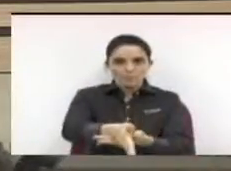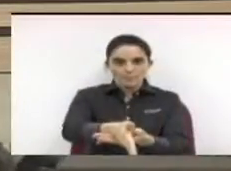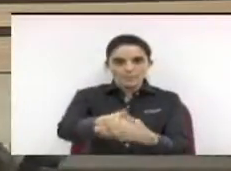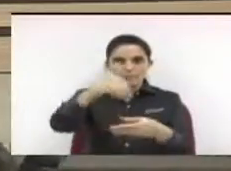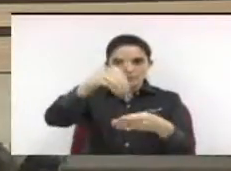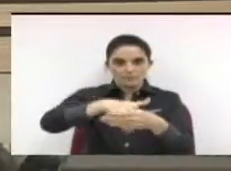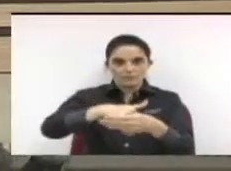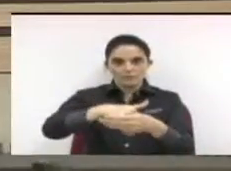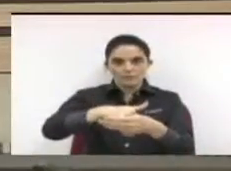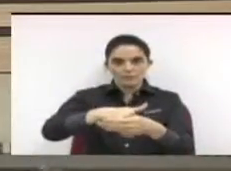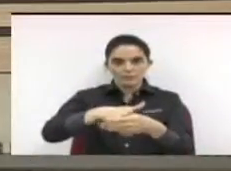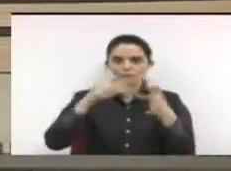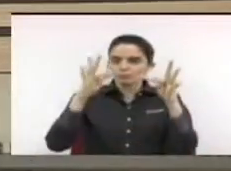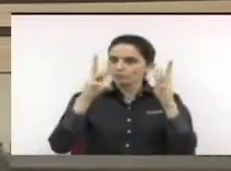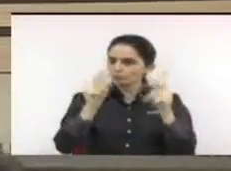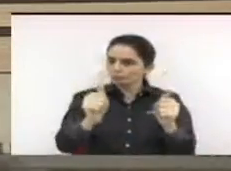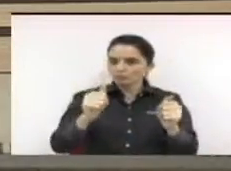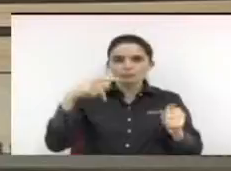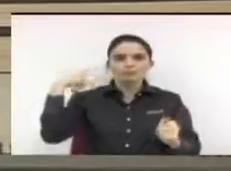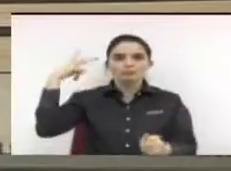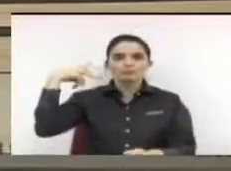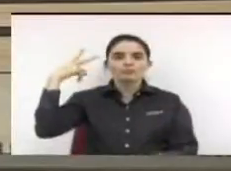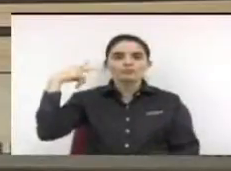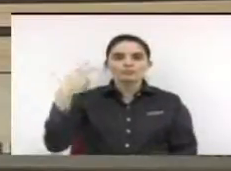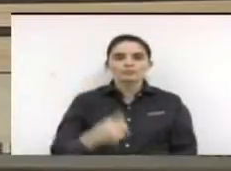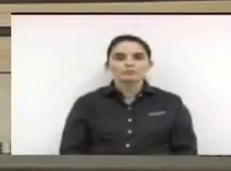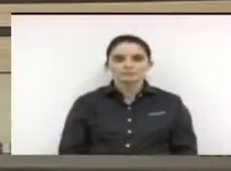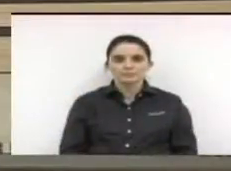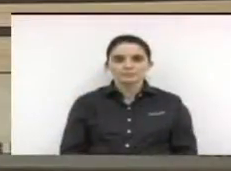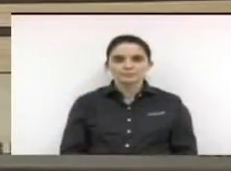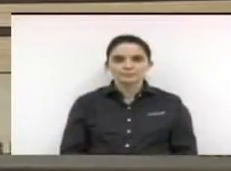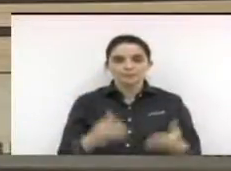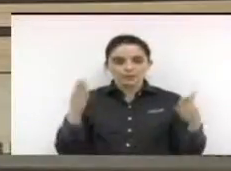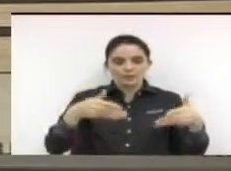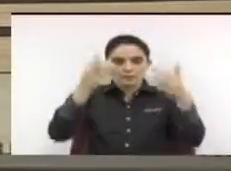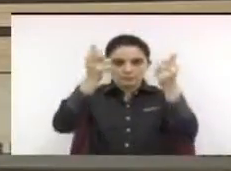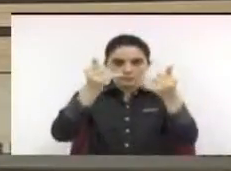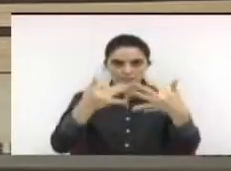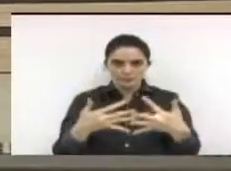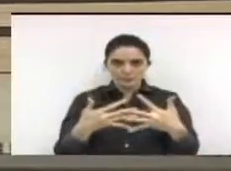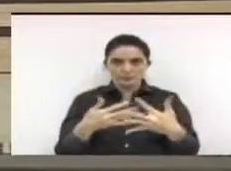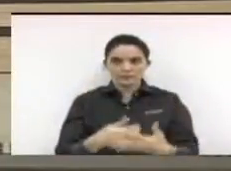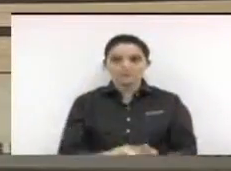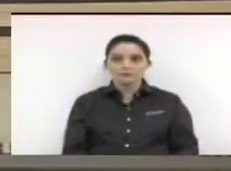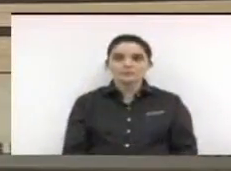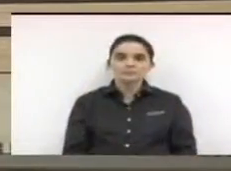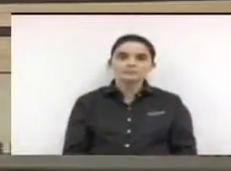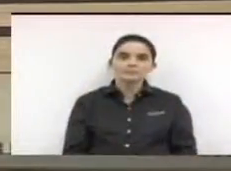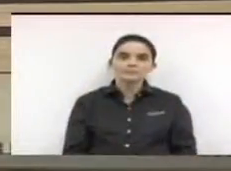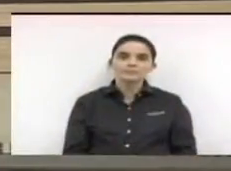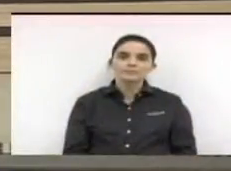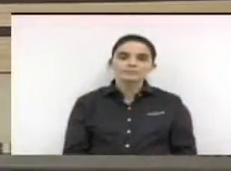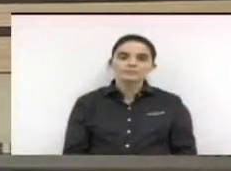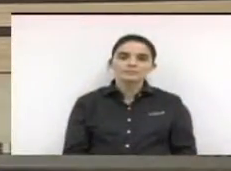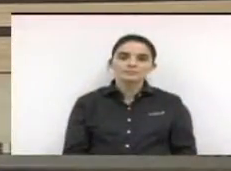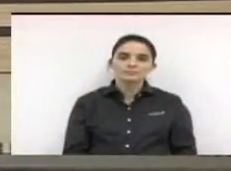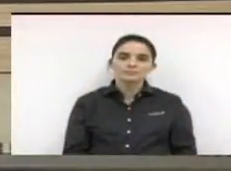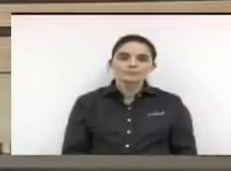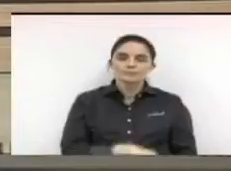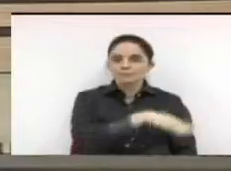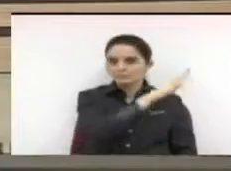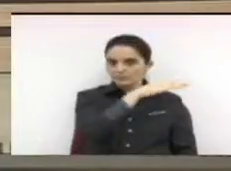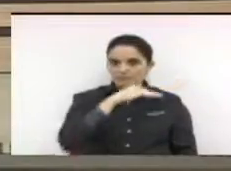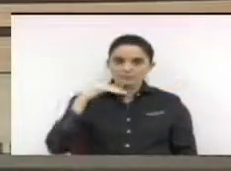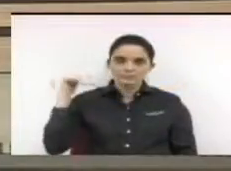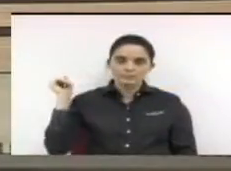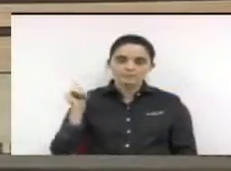o voto favorável de todos os senhores vereadores. Para a justificativa de voto, vereador Aloísio Andrade.